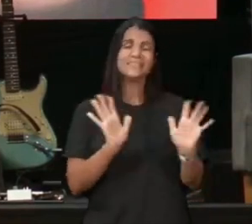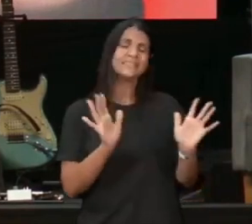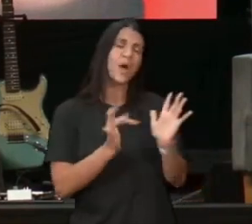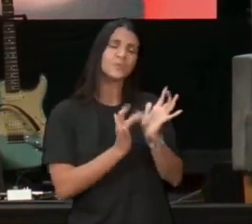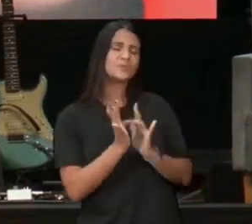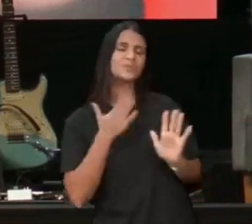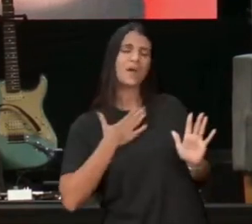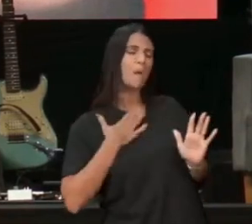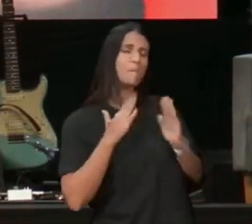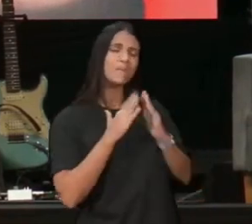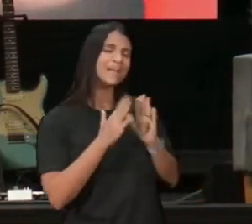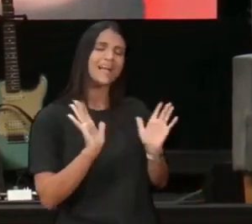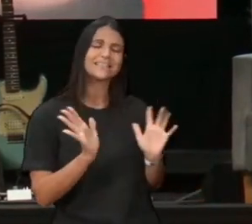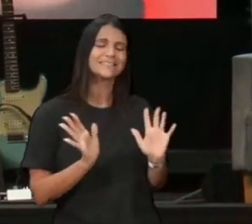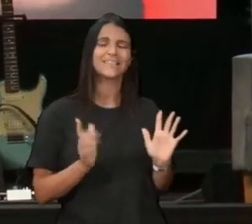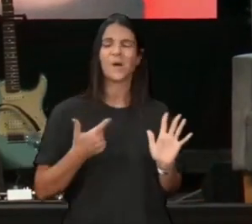não, eu não mereço,